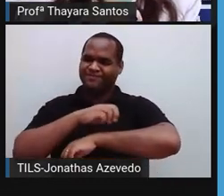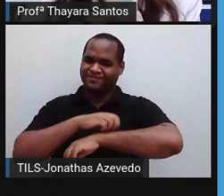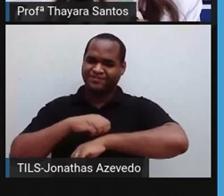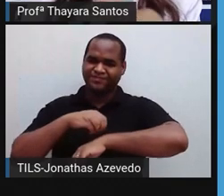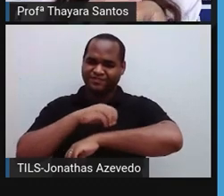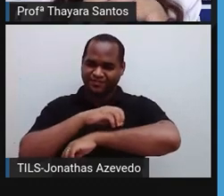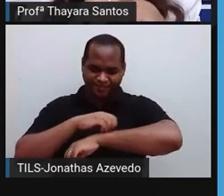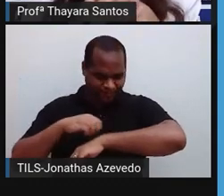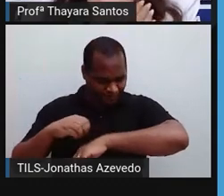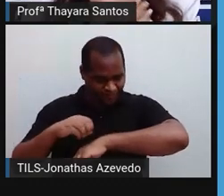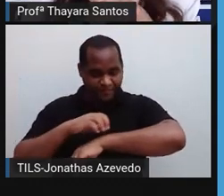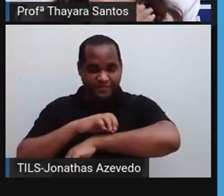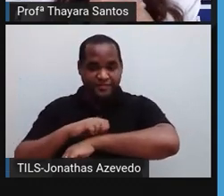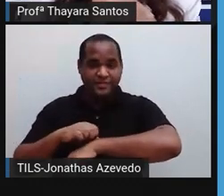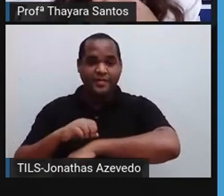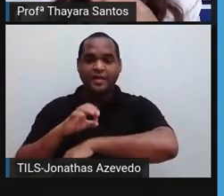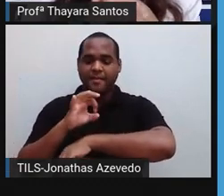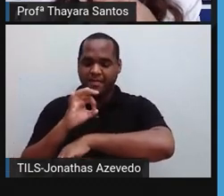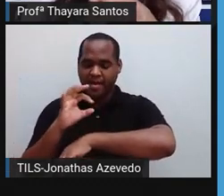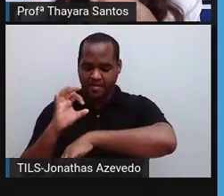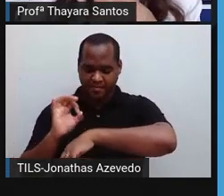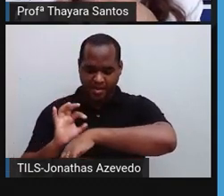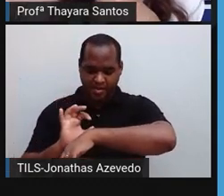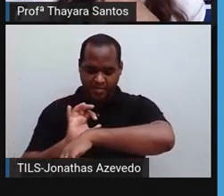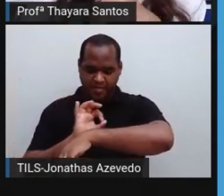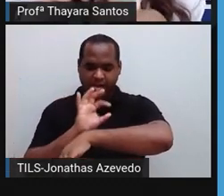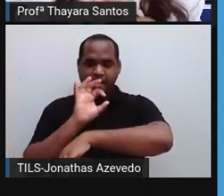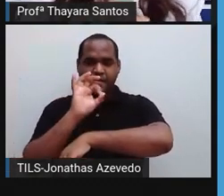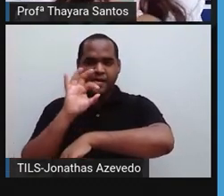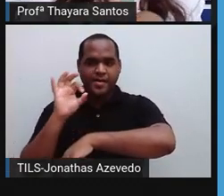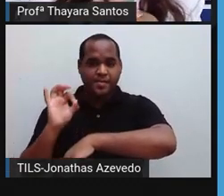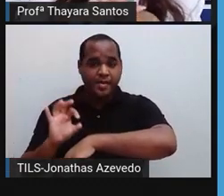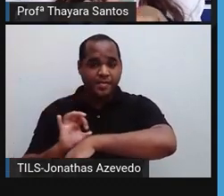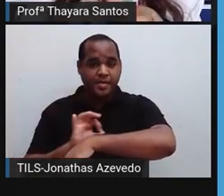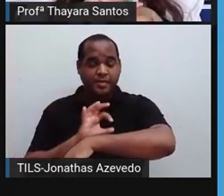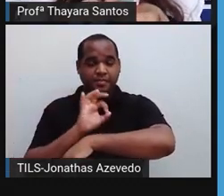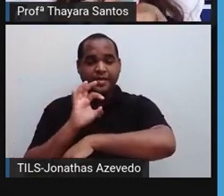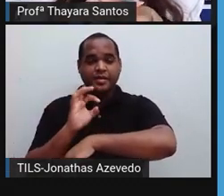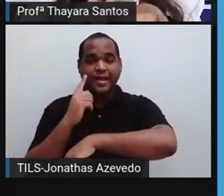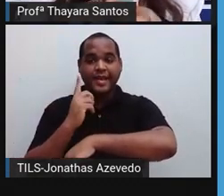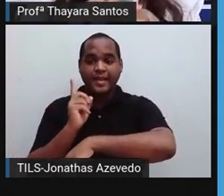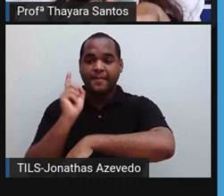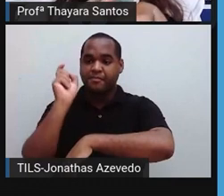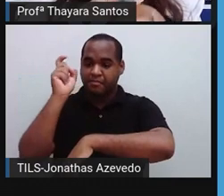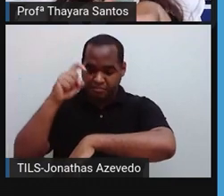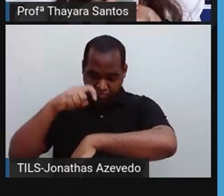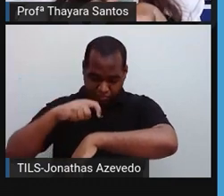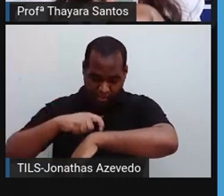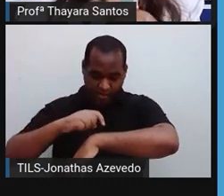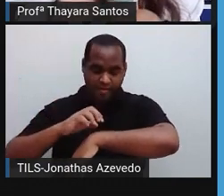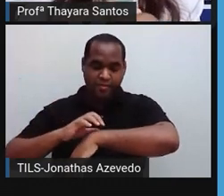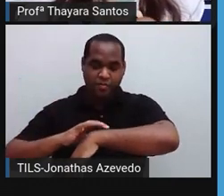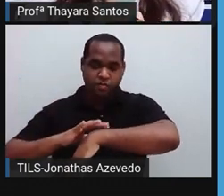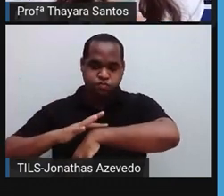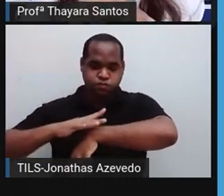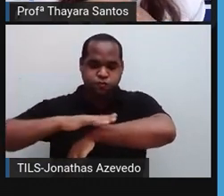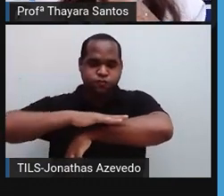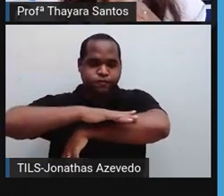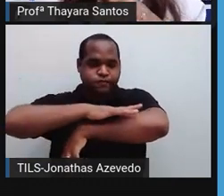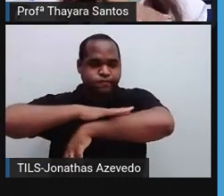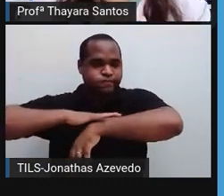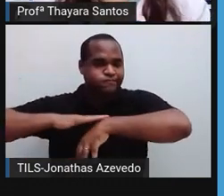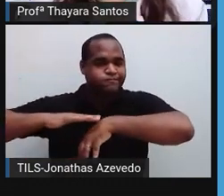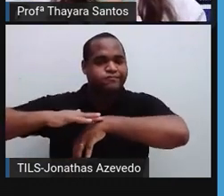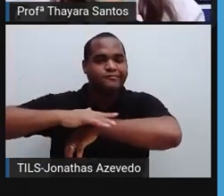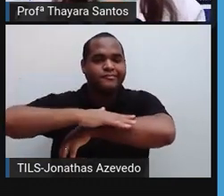quando o ser humano coça, ele abre aquela ferida e o protozoário que estava ali na pele, cima, ele acaba